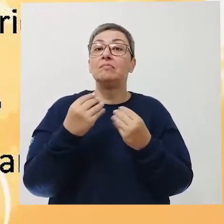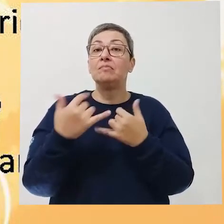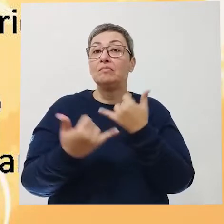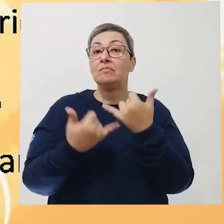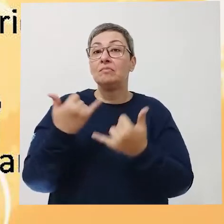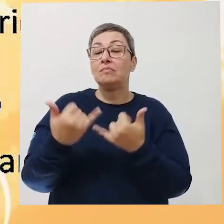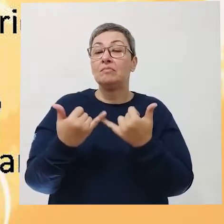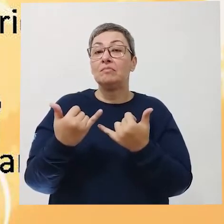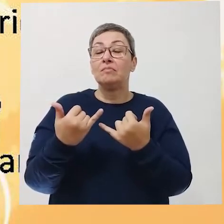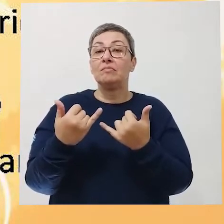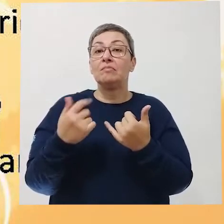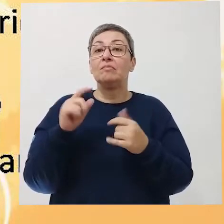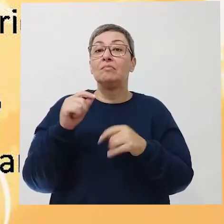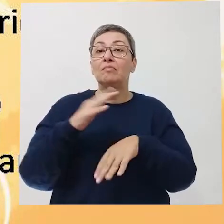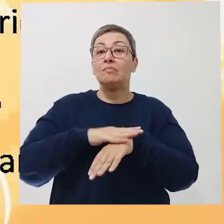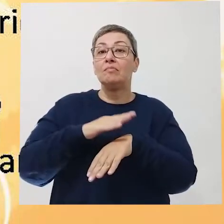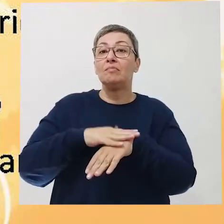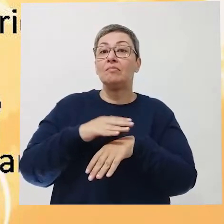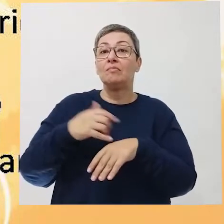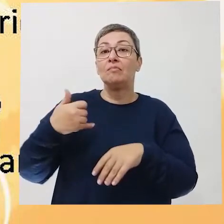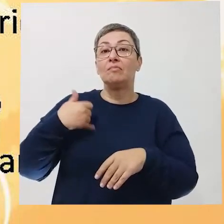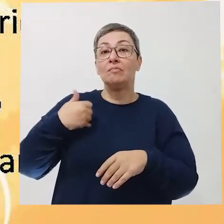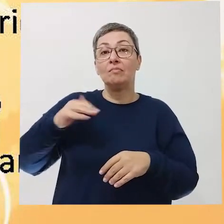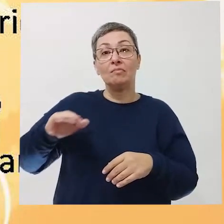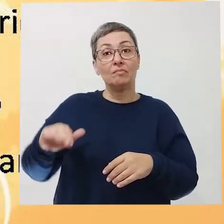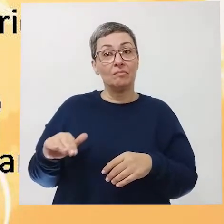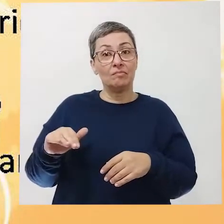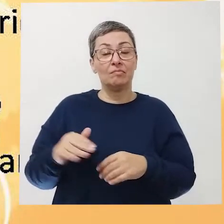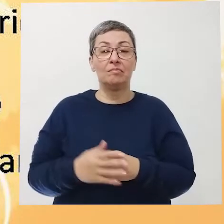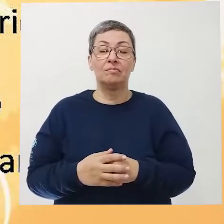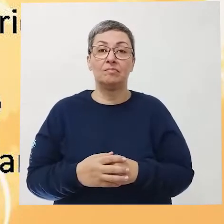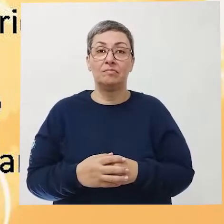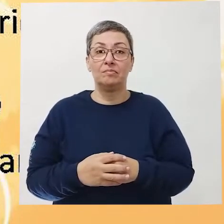as brincadeiras no tempo em que você era criança?